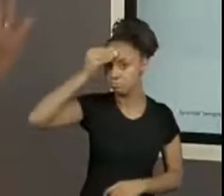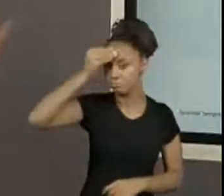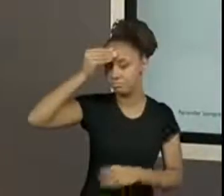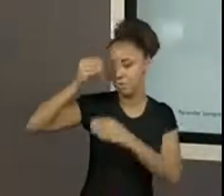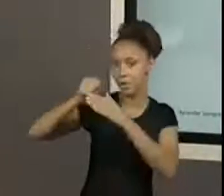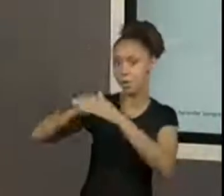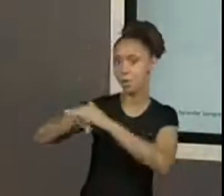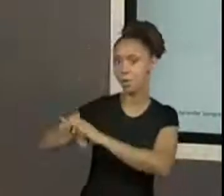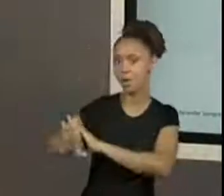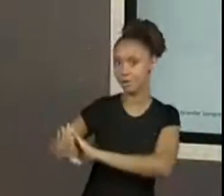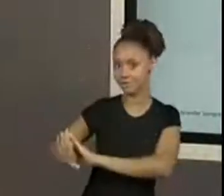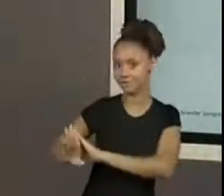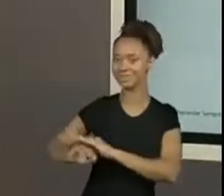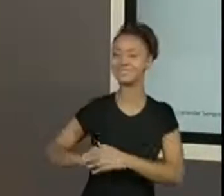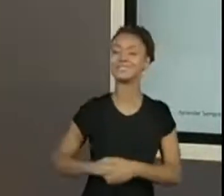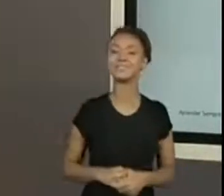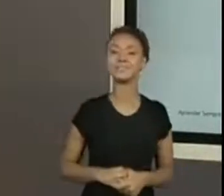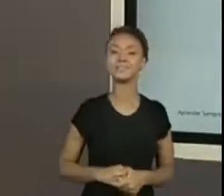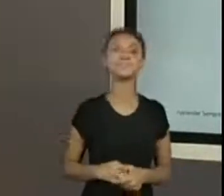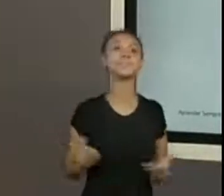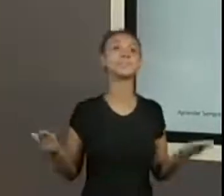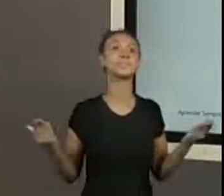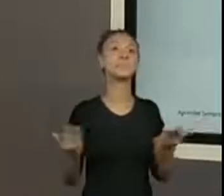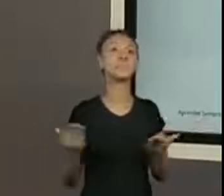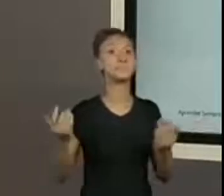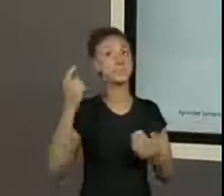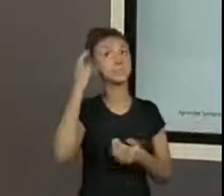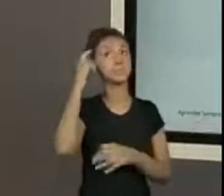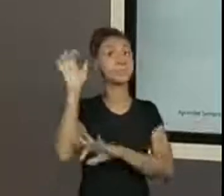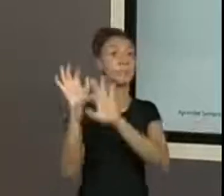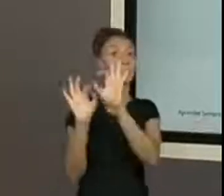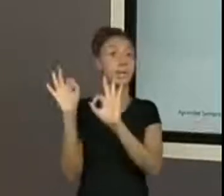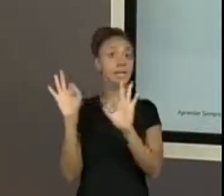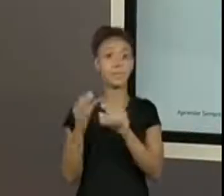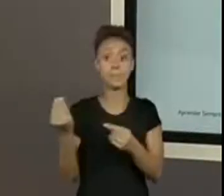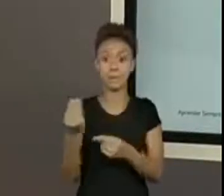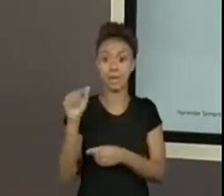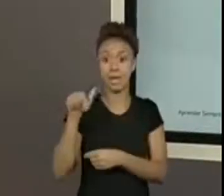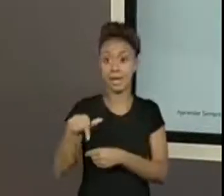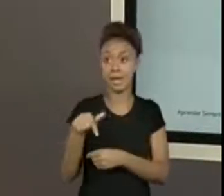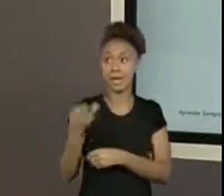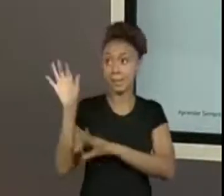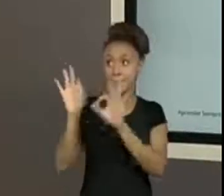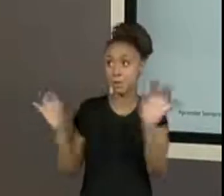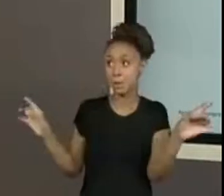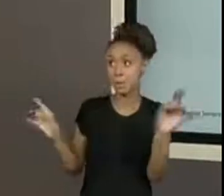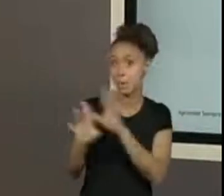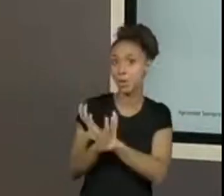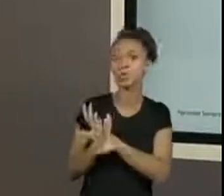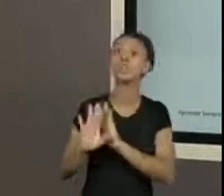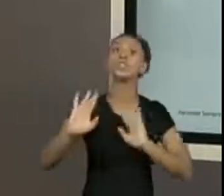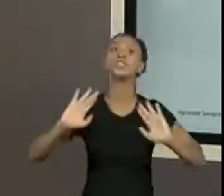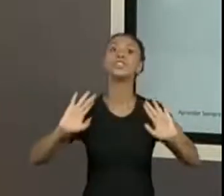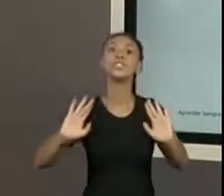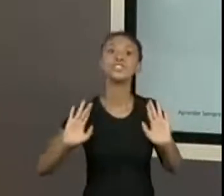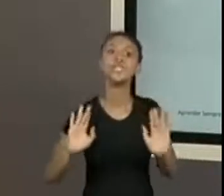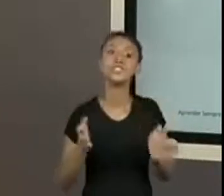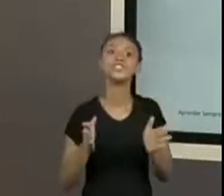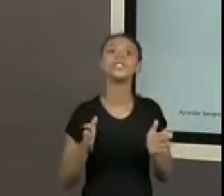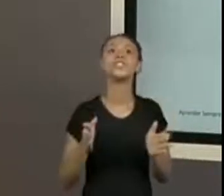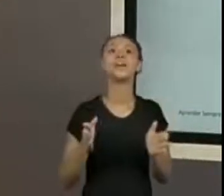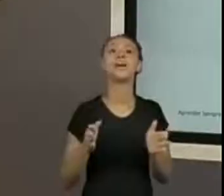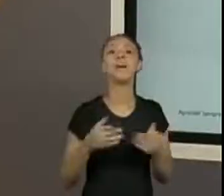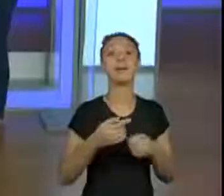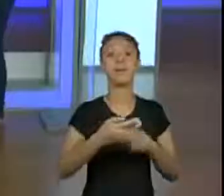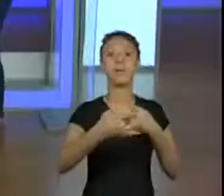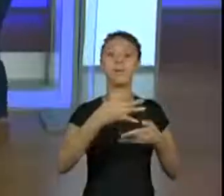guardar aqui também, né? Que é o número 8. E vamos planejar, porque assim que a gente terminar esse planejamento, a gente já vai trazer a escolha.